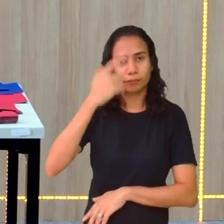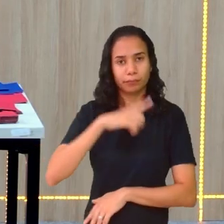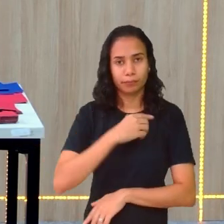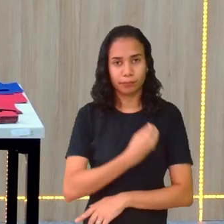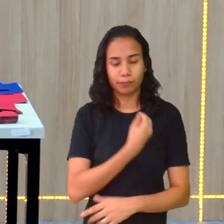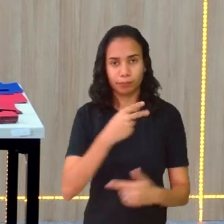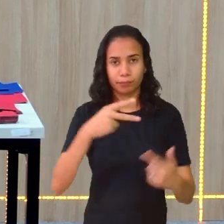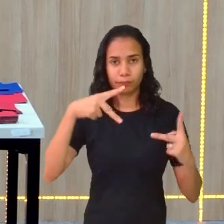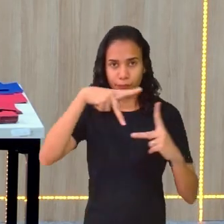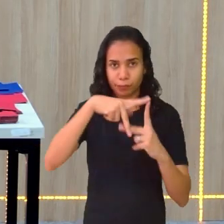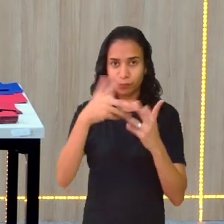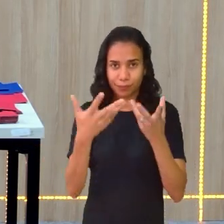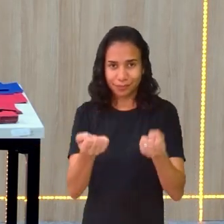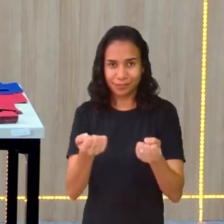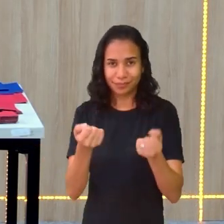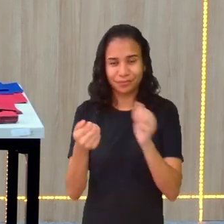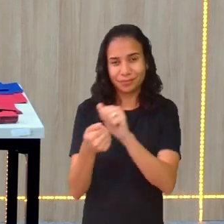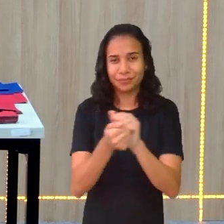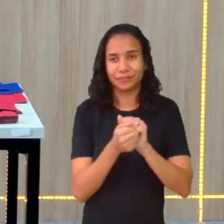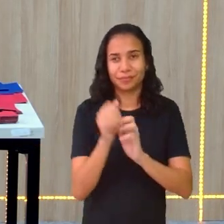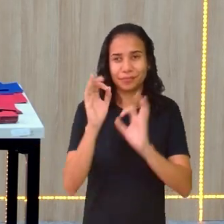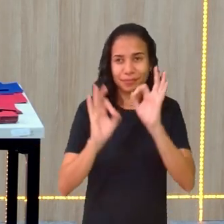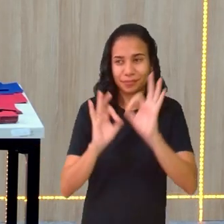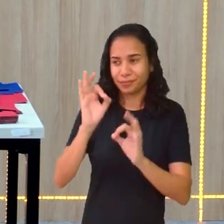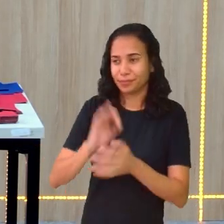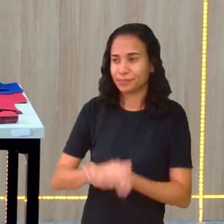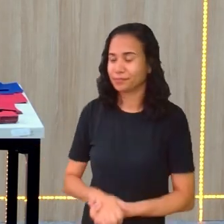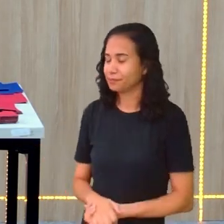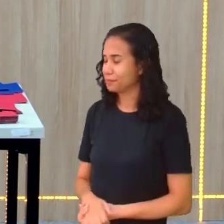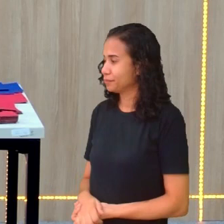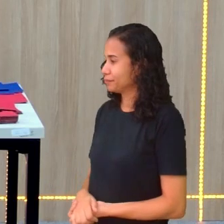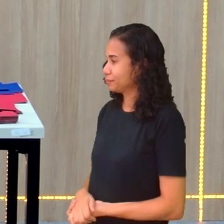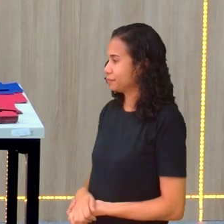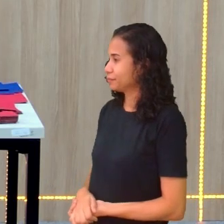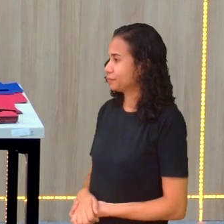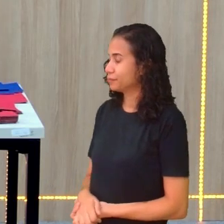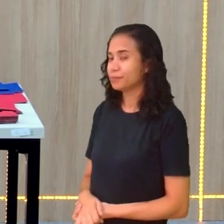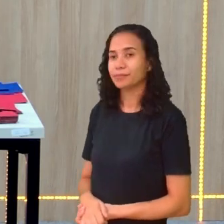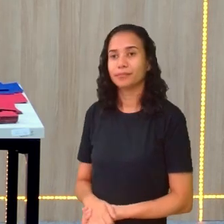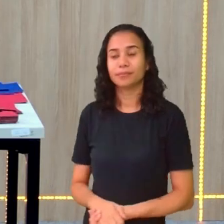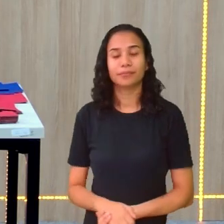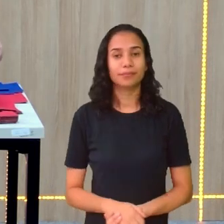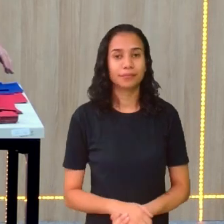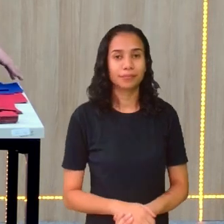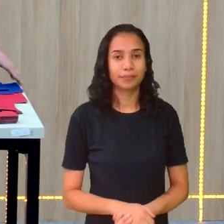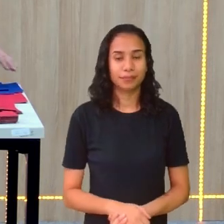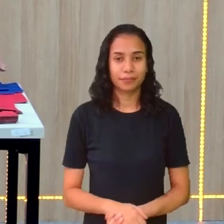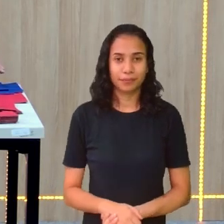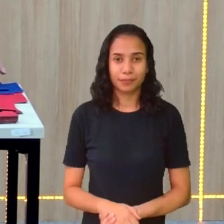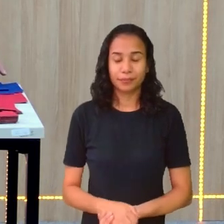quadrado. Bora lá? Vamos trabalhar primeiro aqui? Olha só, pessoal.